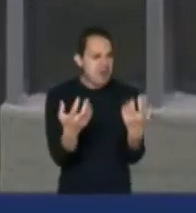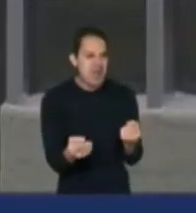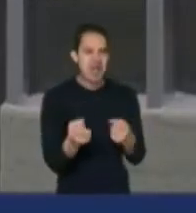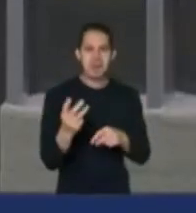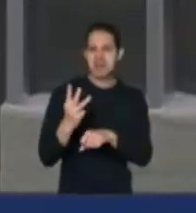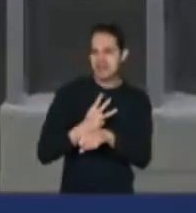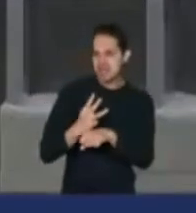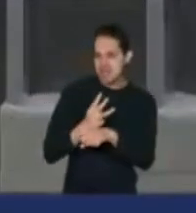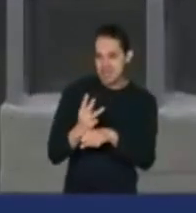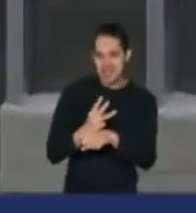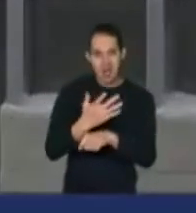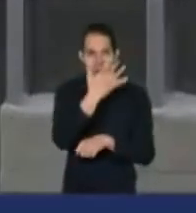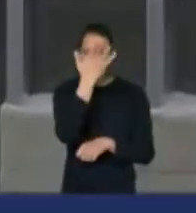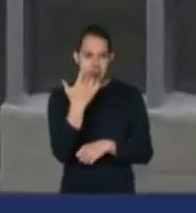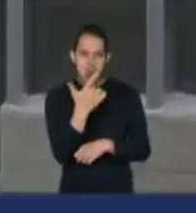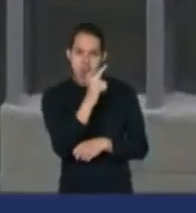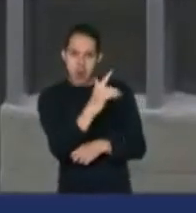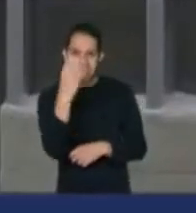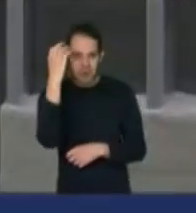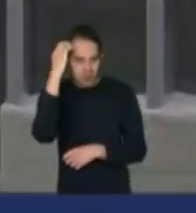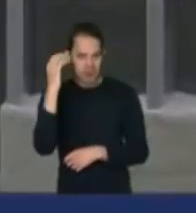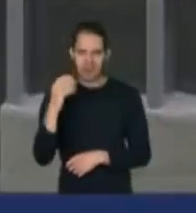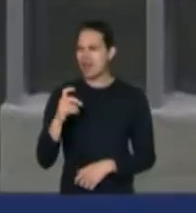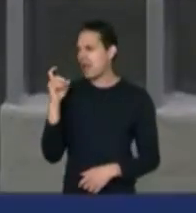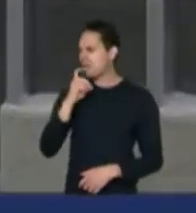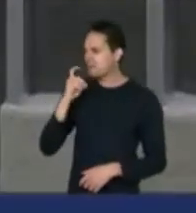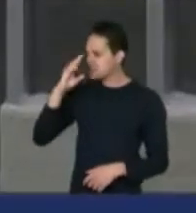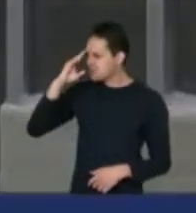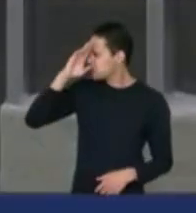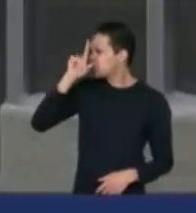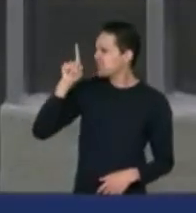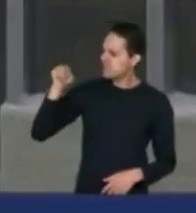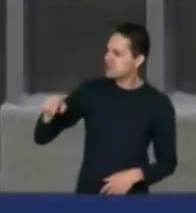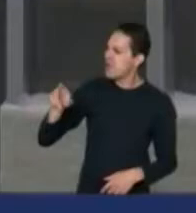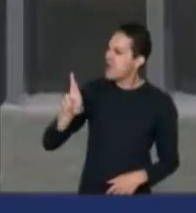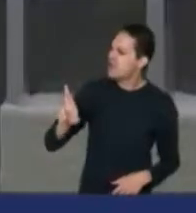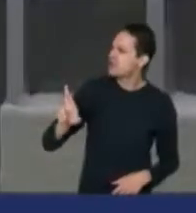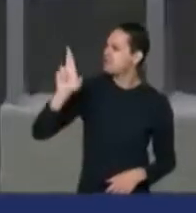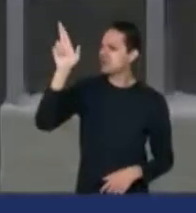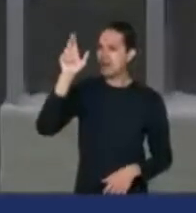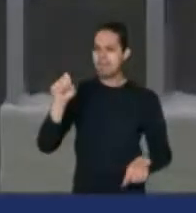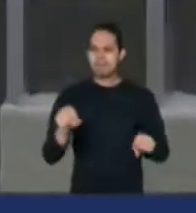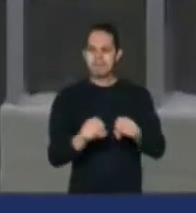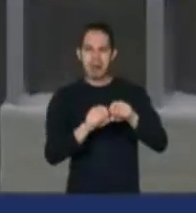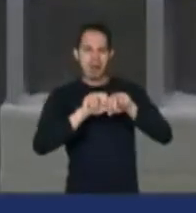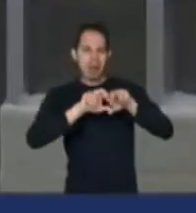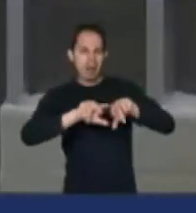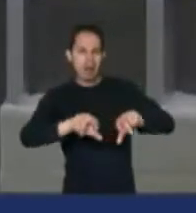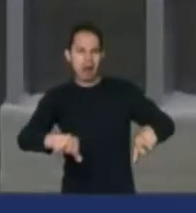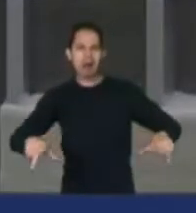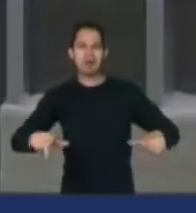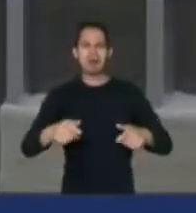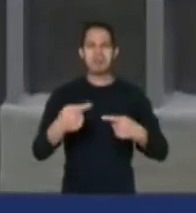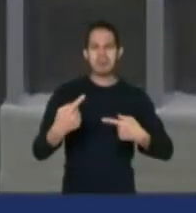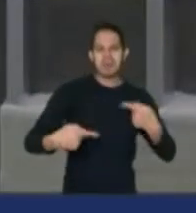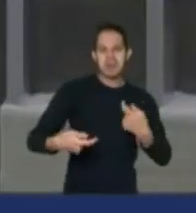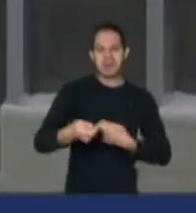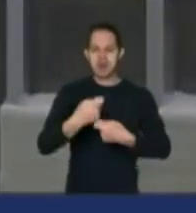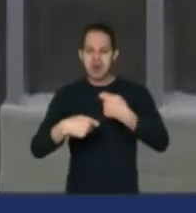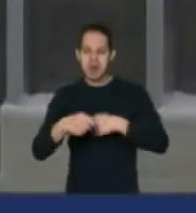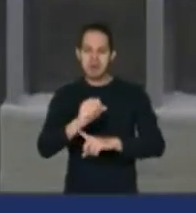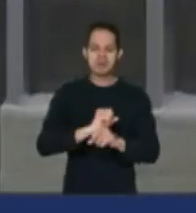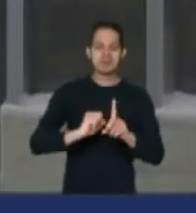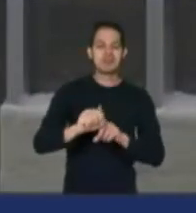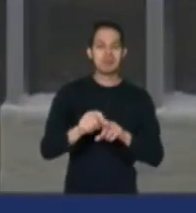culpa. Mentira, Bolsonaro. Você é responsável pelo desastre econômico, político e social e pelo